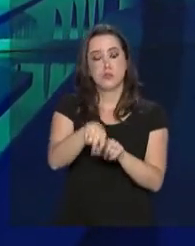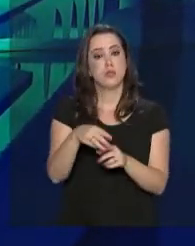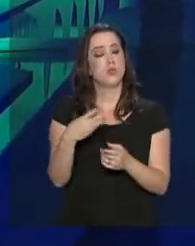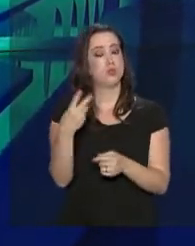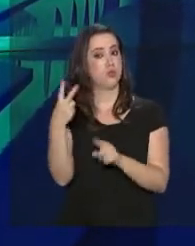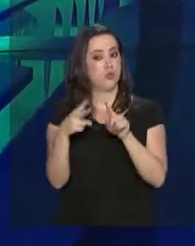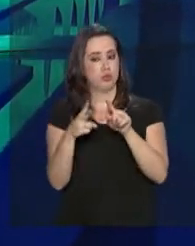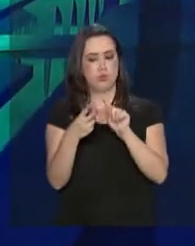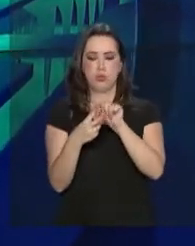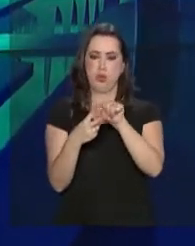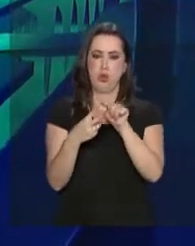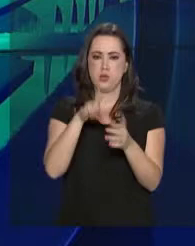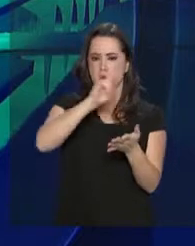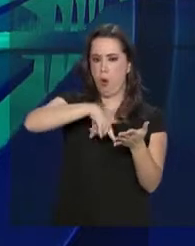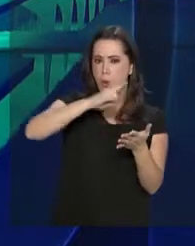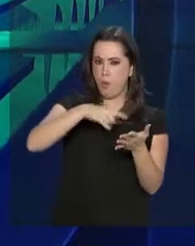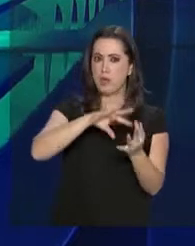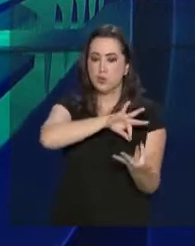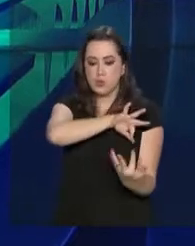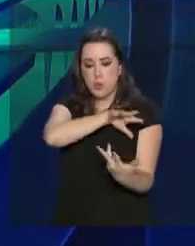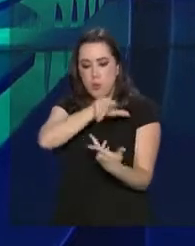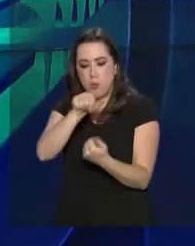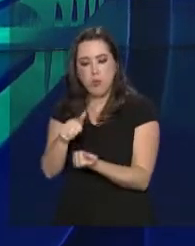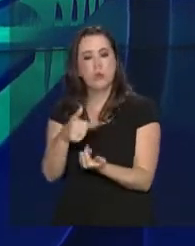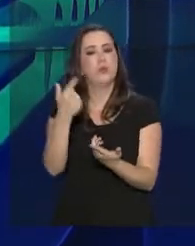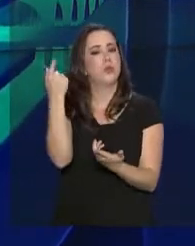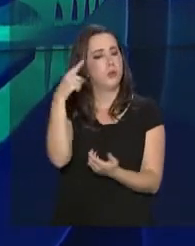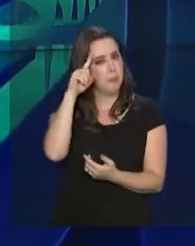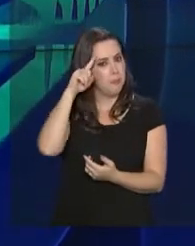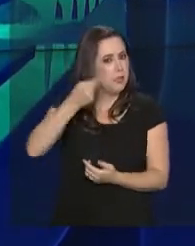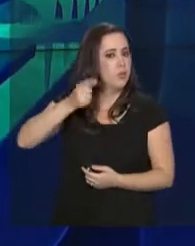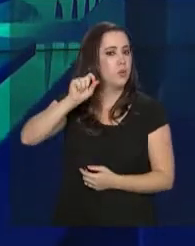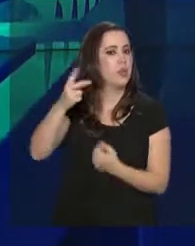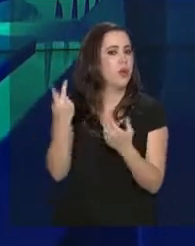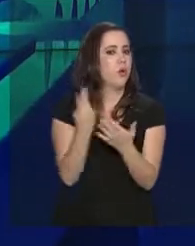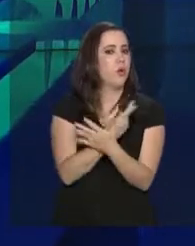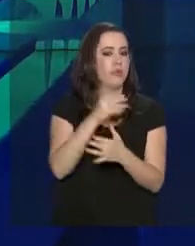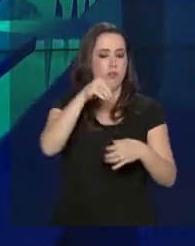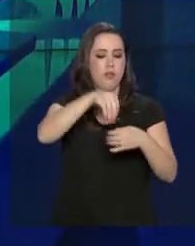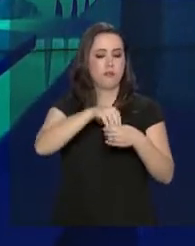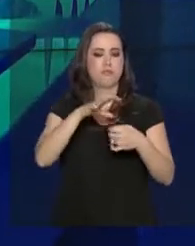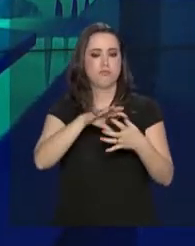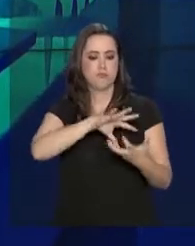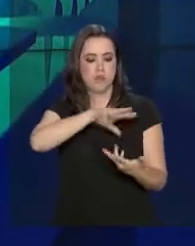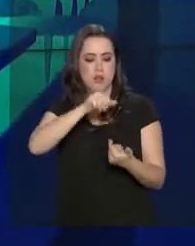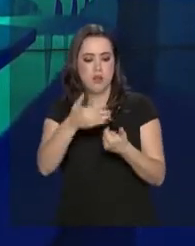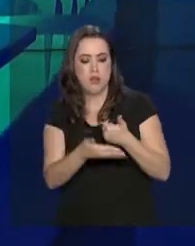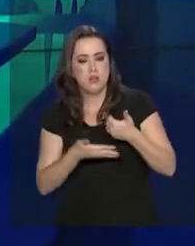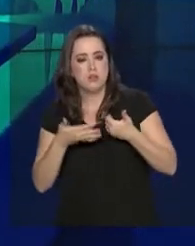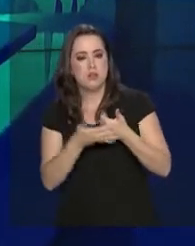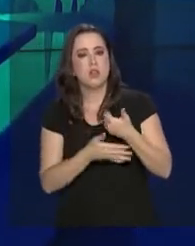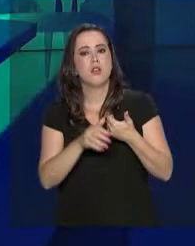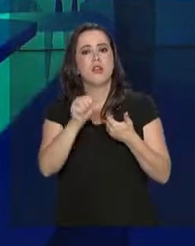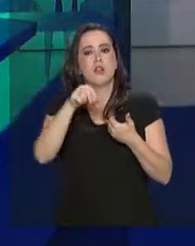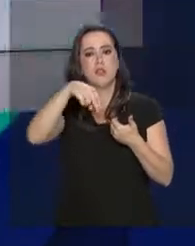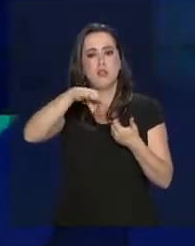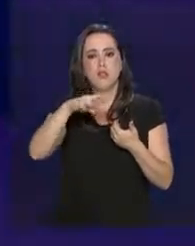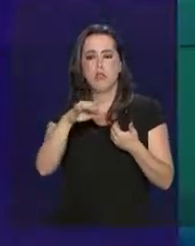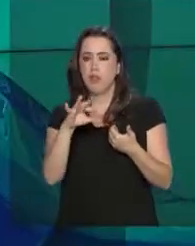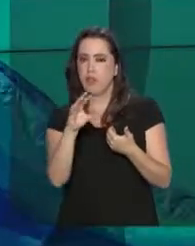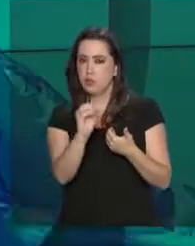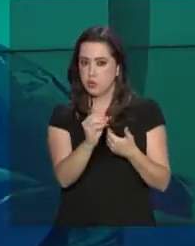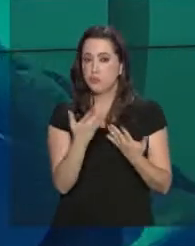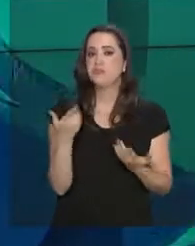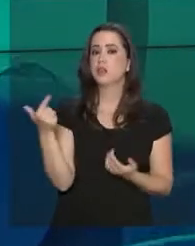Madri. São acordos internacionais que disciplinam o que deve ser feito no continente antártico. Este é o assunto da segunda